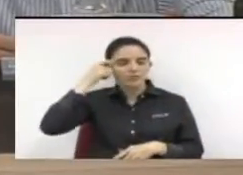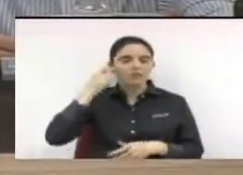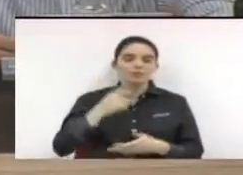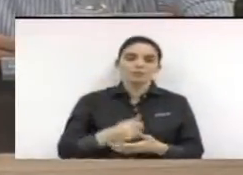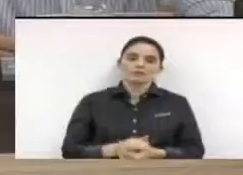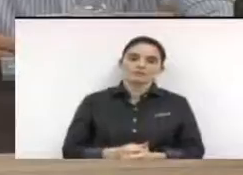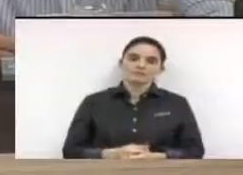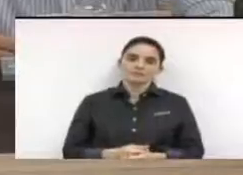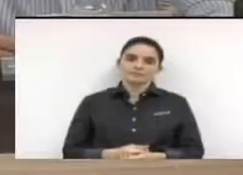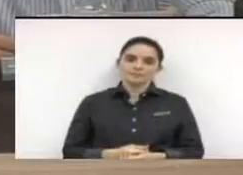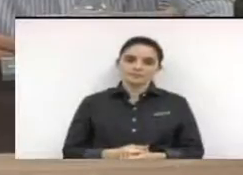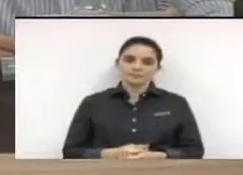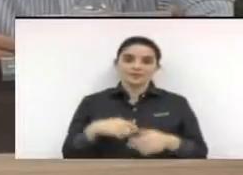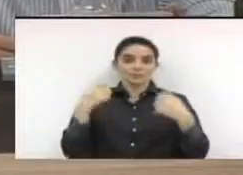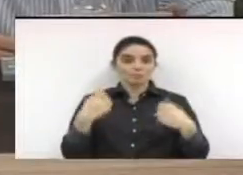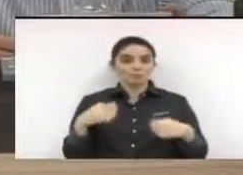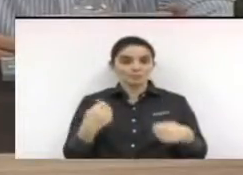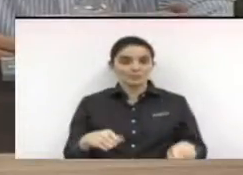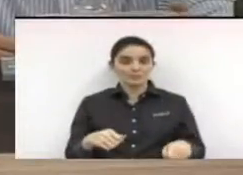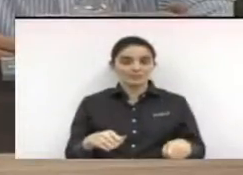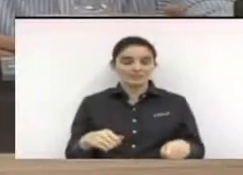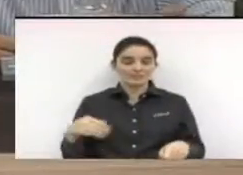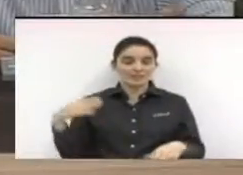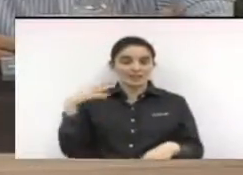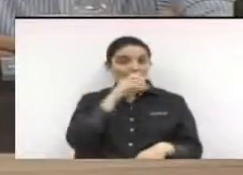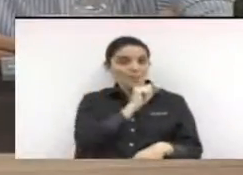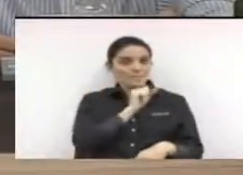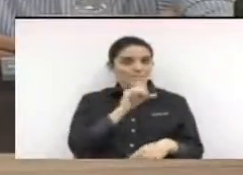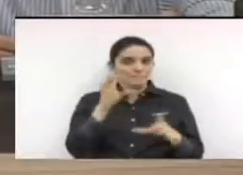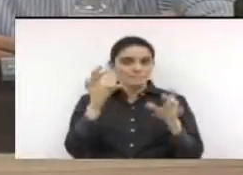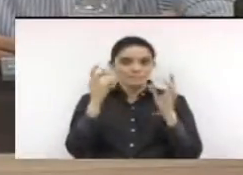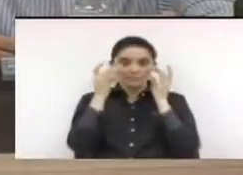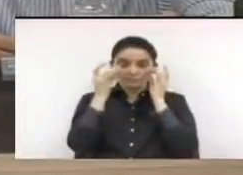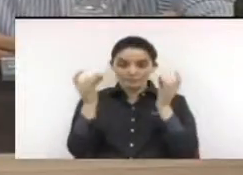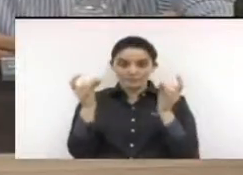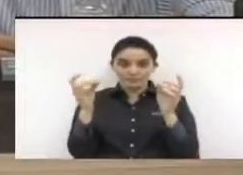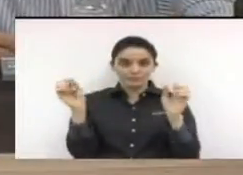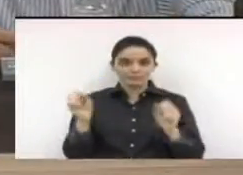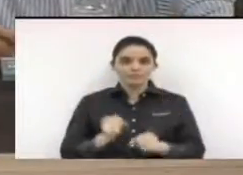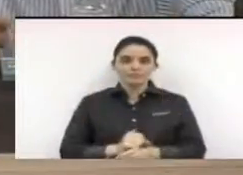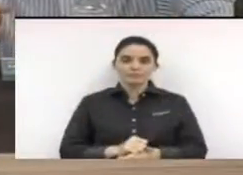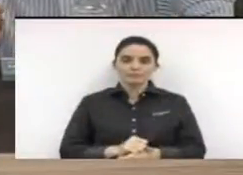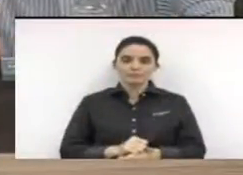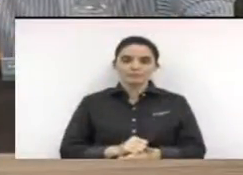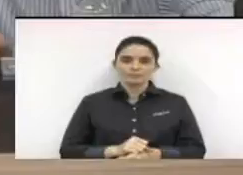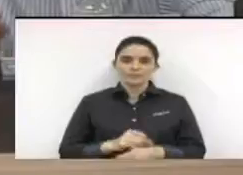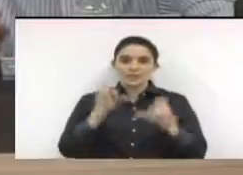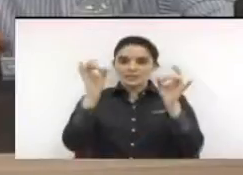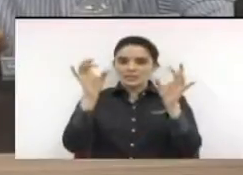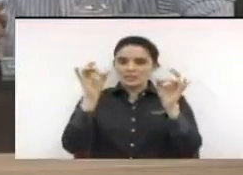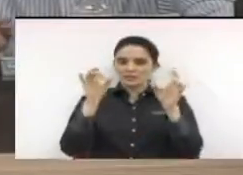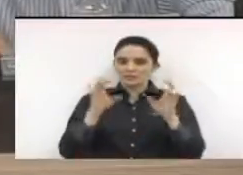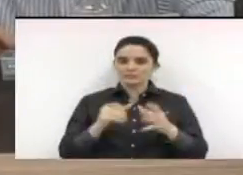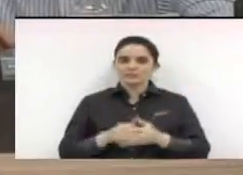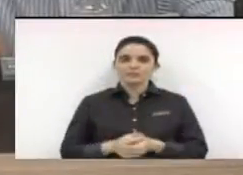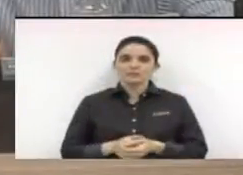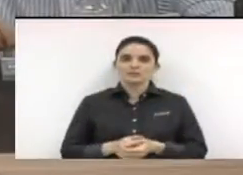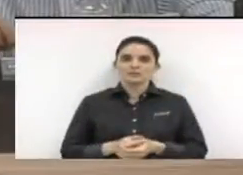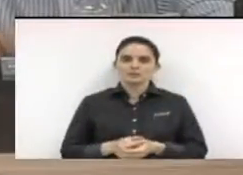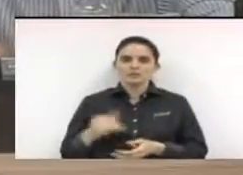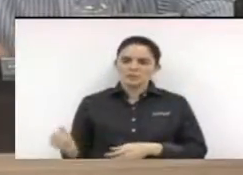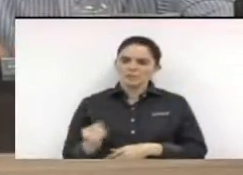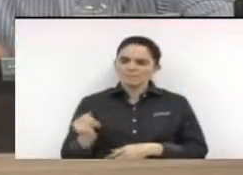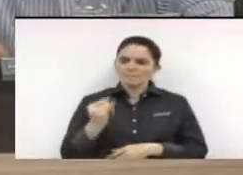providências, necessita de regime especial de tramitação, pois é matéria de inconcurso e relevante